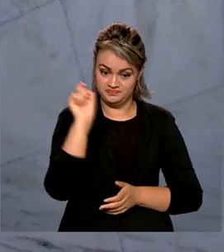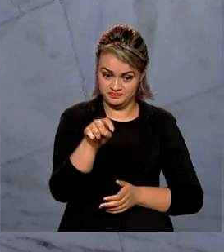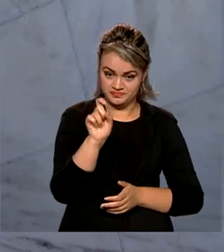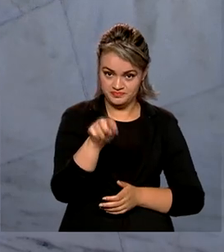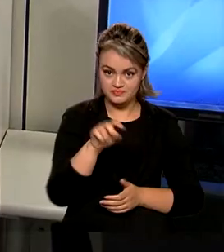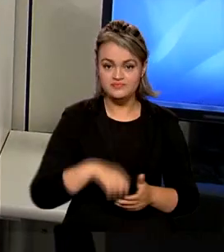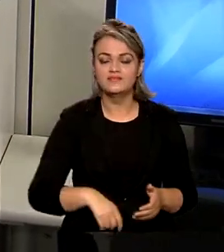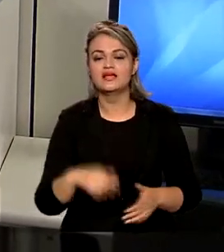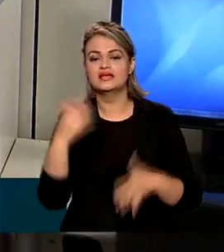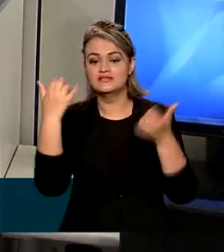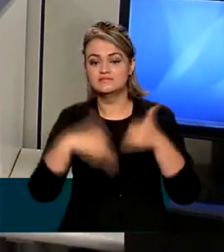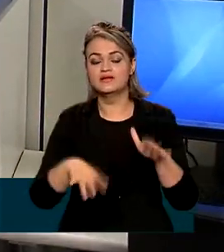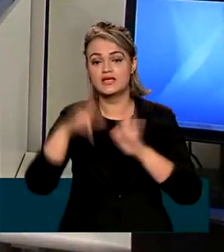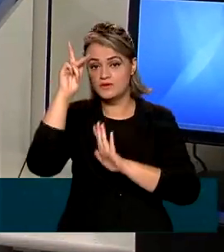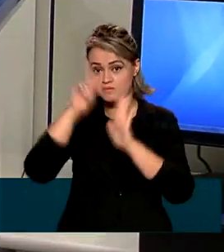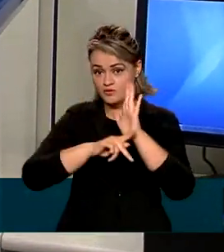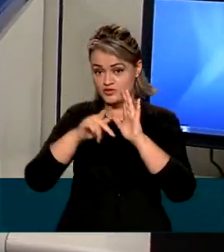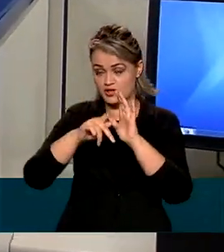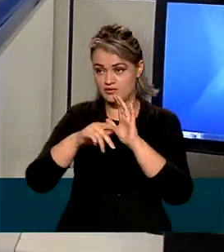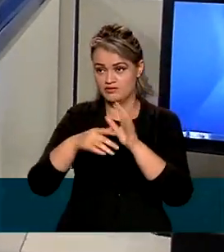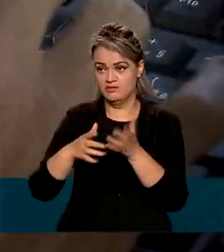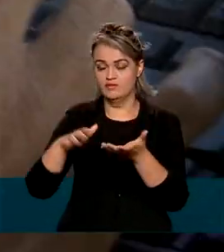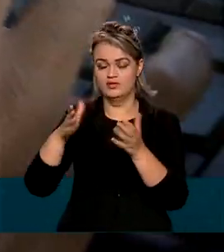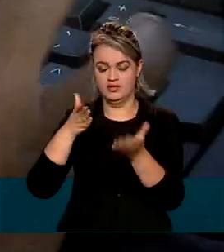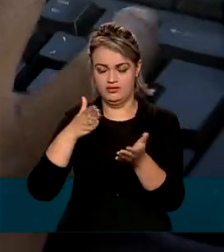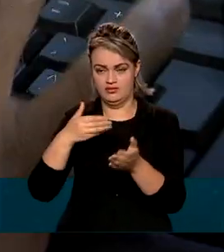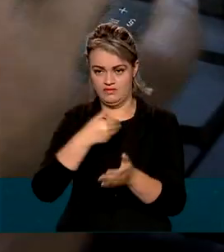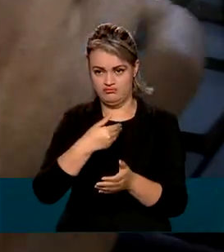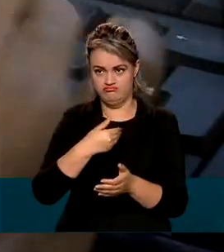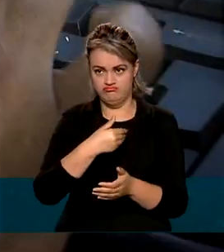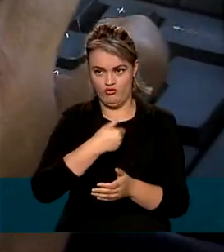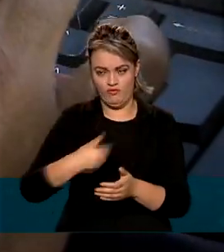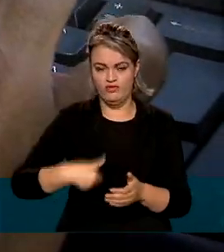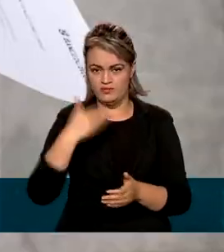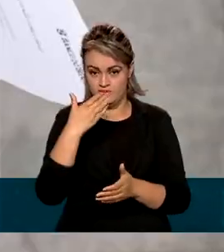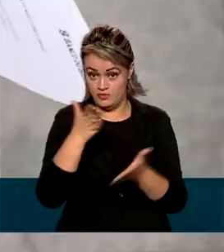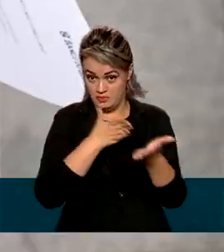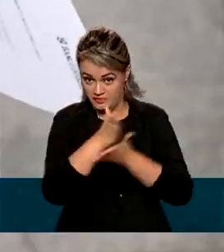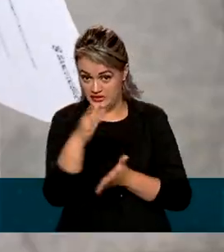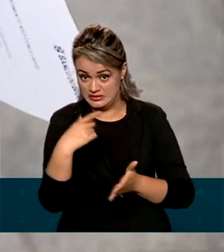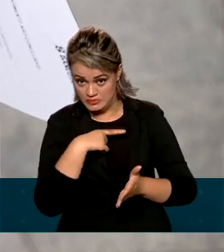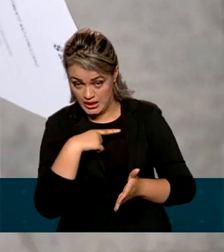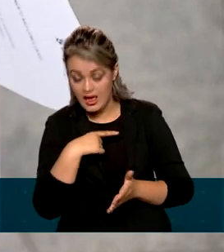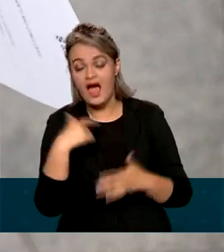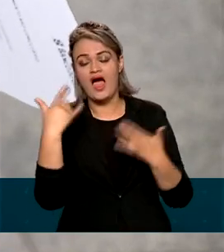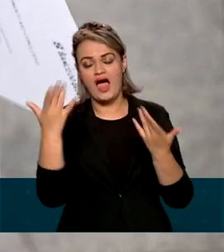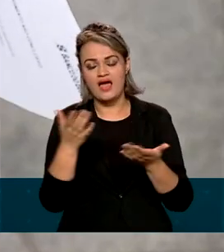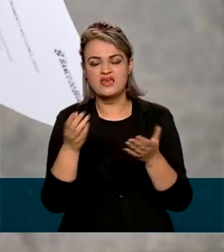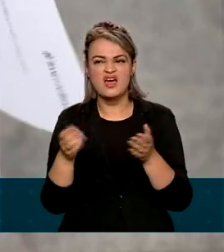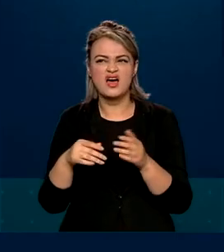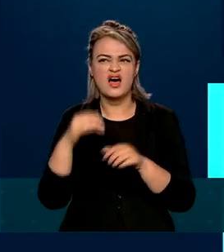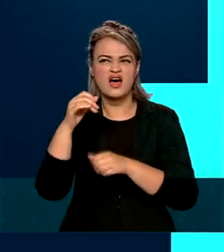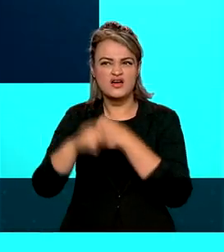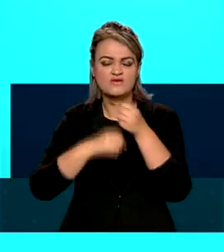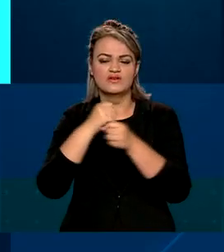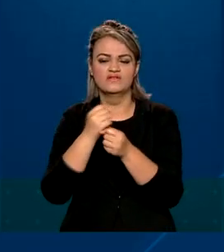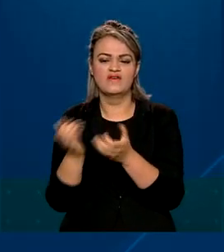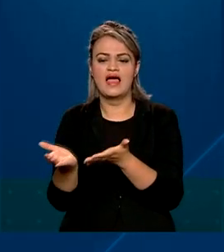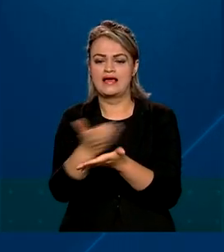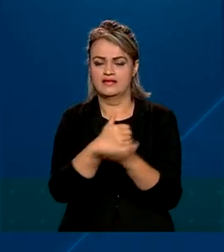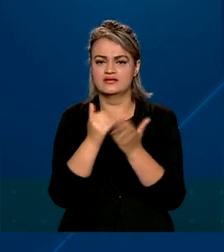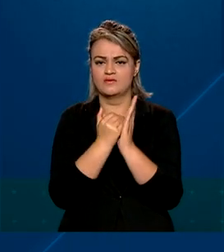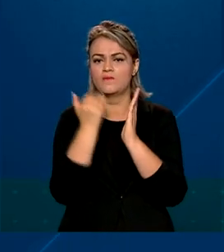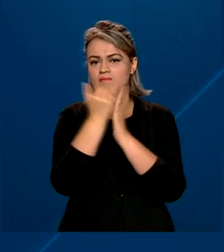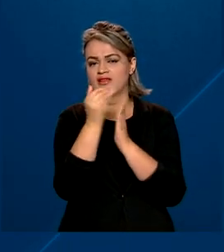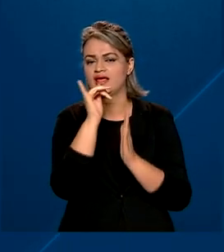Receita Federal, se o projeto enviado pelo governo for aprovado, a arrecadação vai aumentar já no ano que vem. Ou seja,